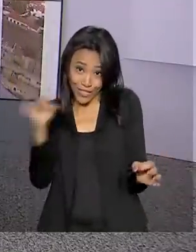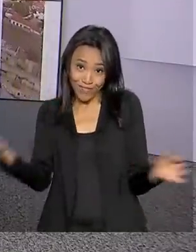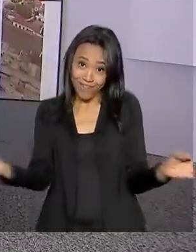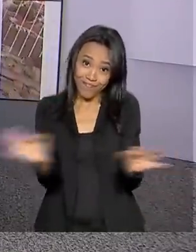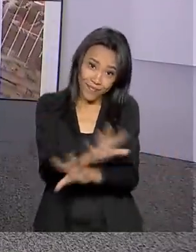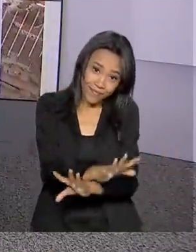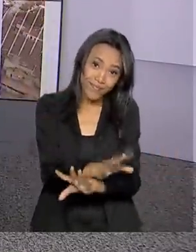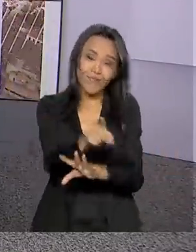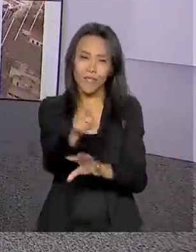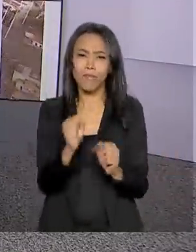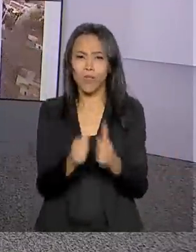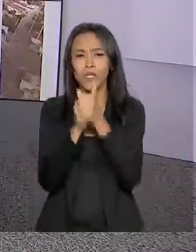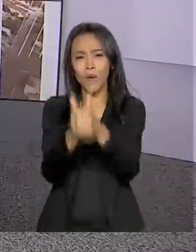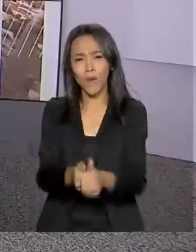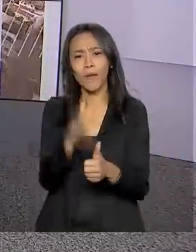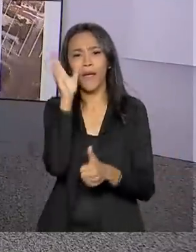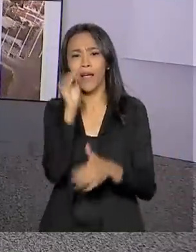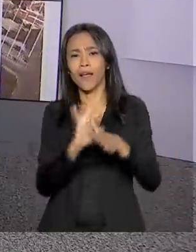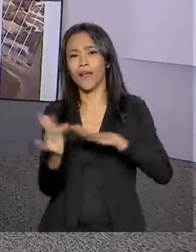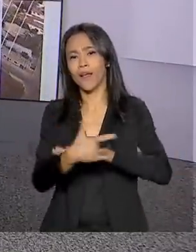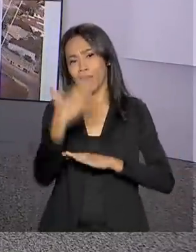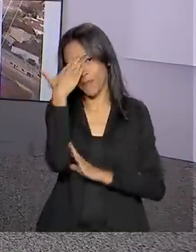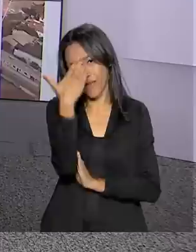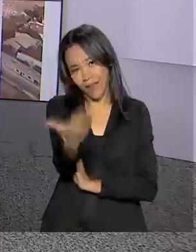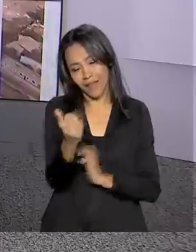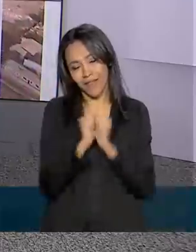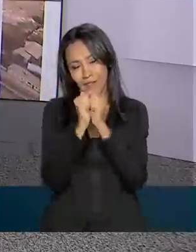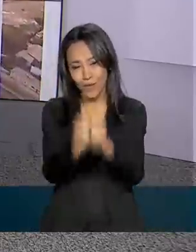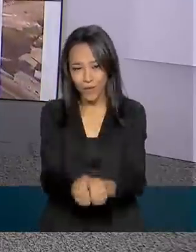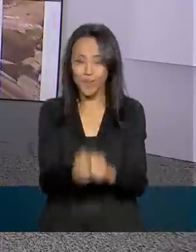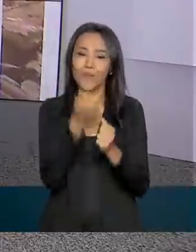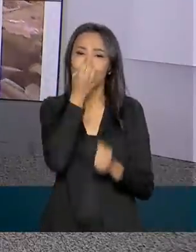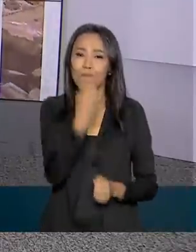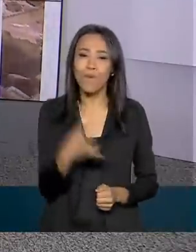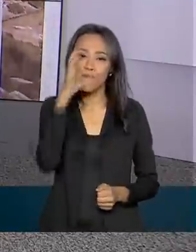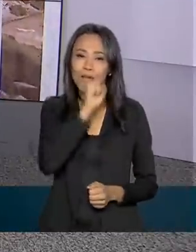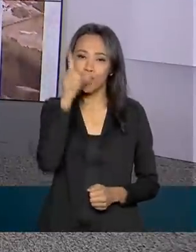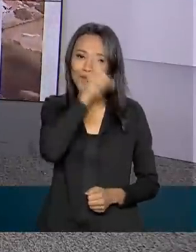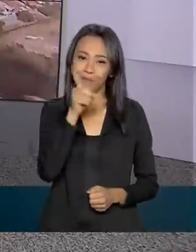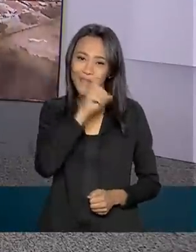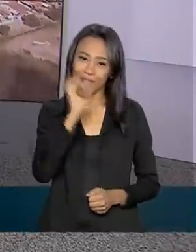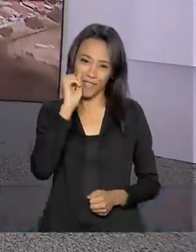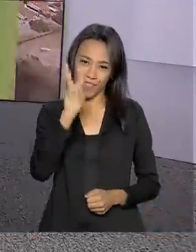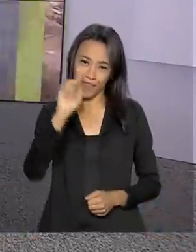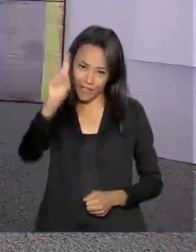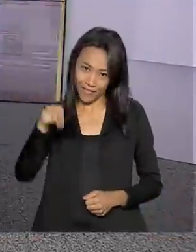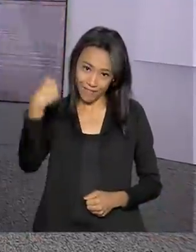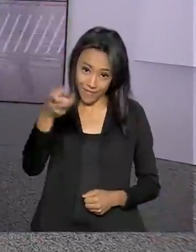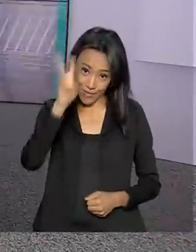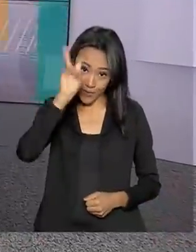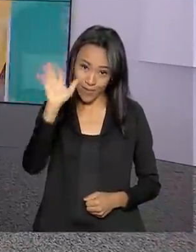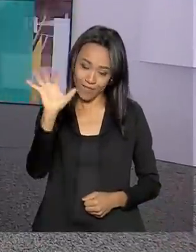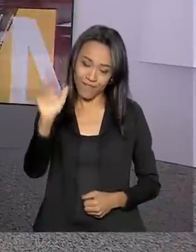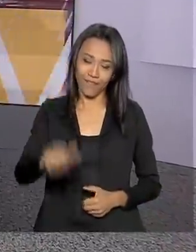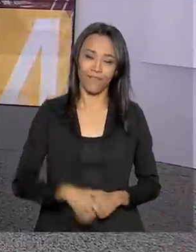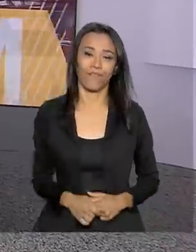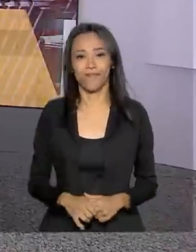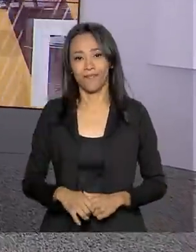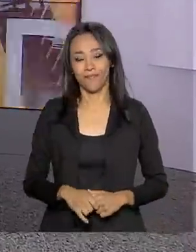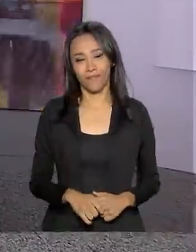acompanhe também pelas nossas redes sociais. Muito obrigada pela companhia, um bom fim de semana e a gente se vê na segunda-feira. Tchau!